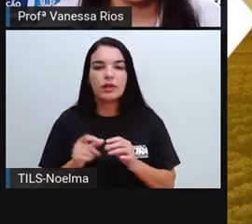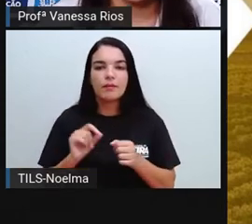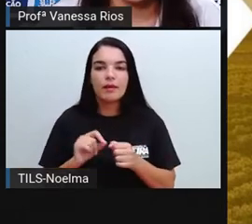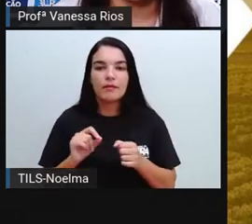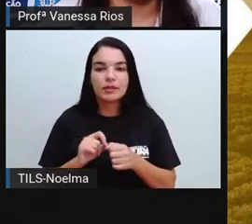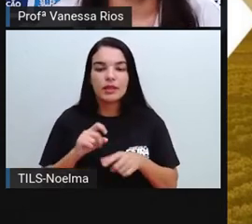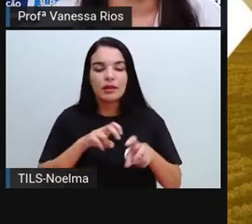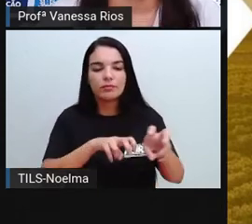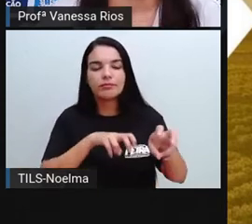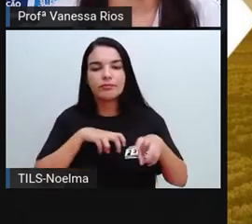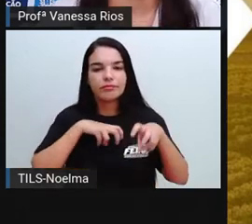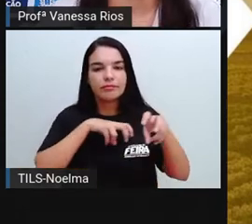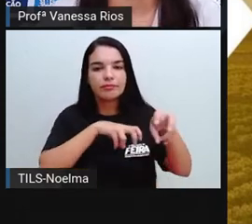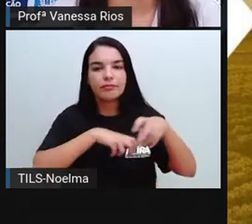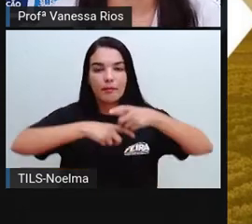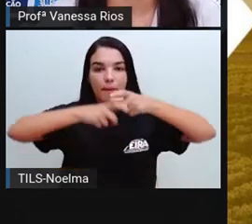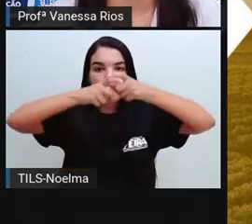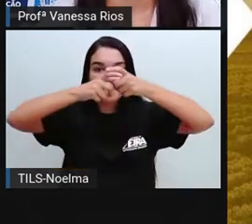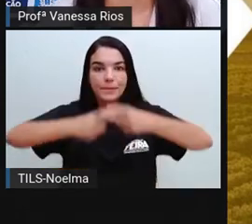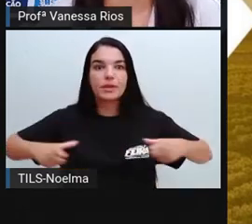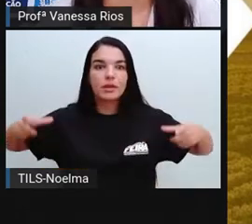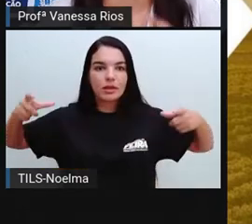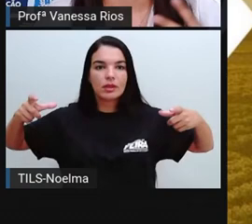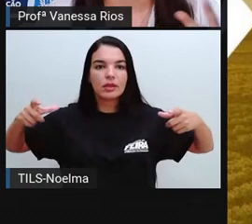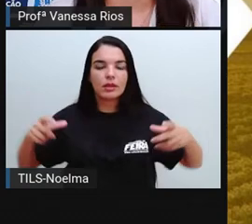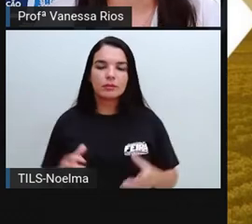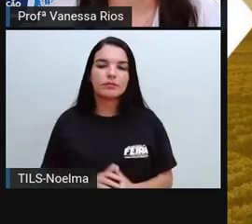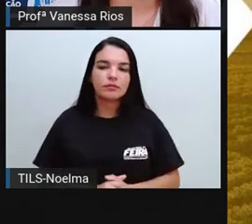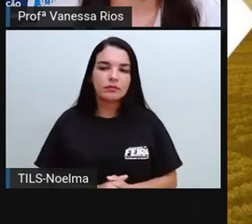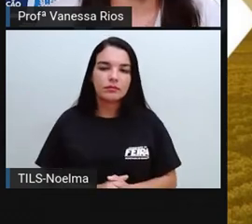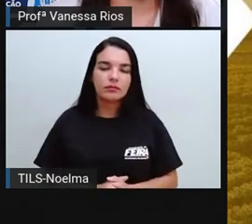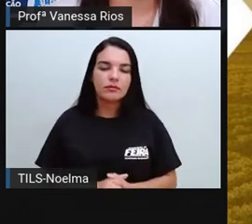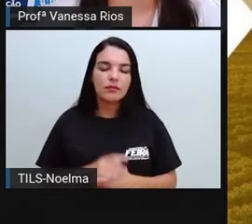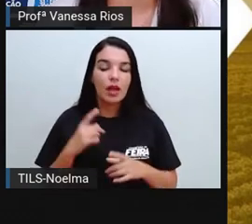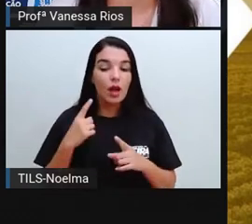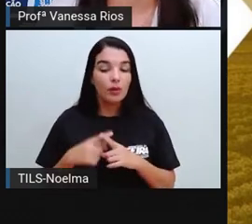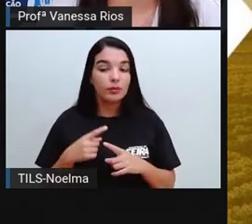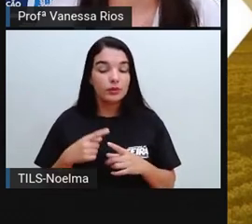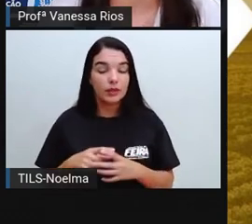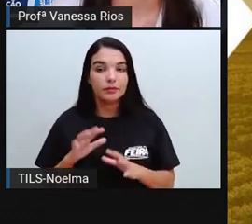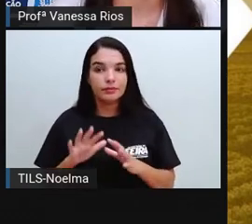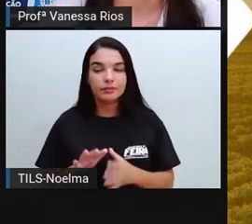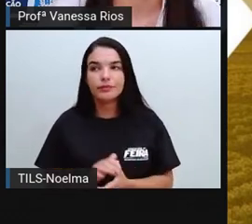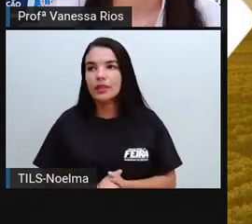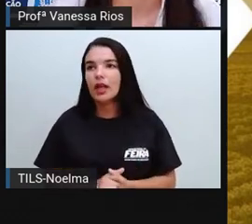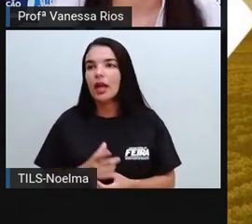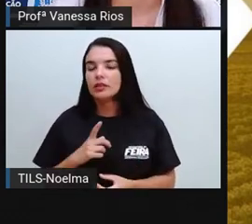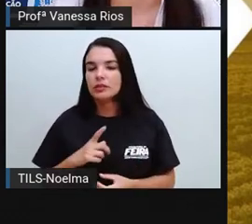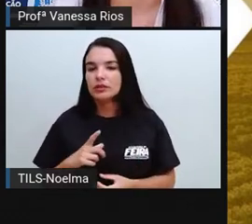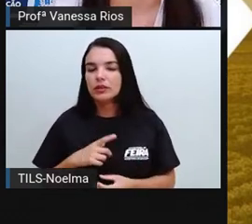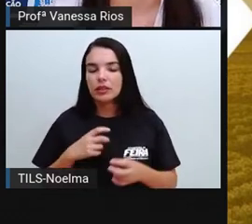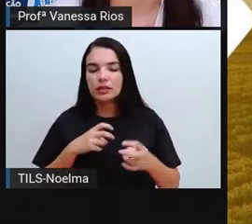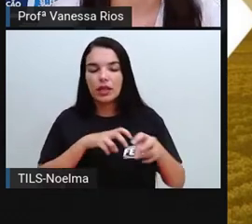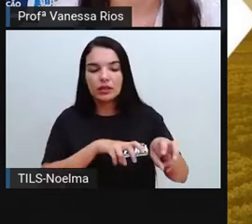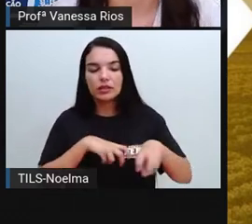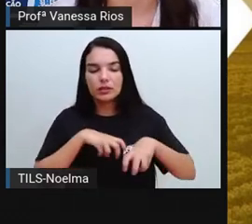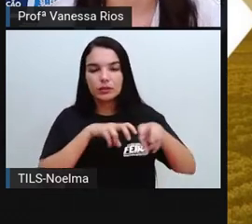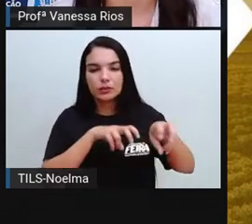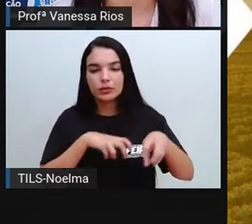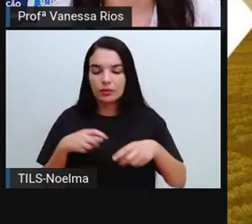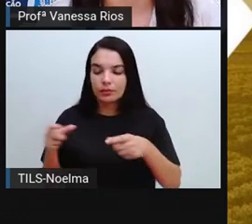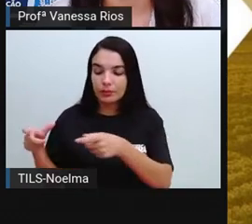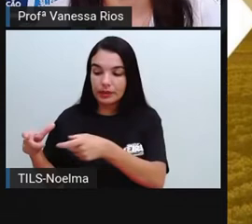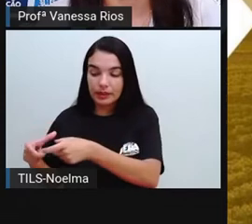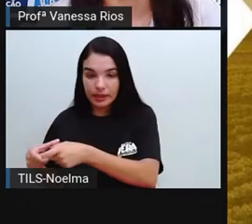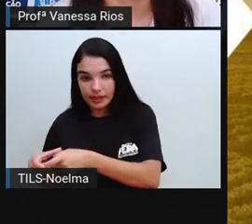agrícola. Tanto porque existem produções pequenas, continuam existindo produções pequenas, mas também